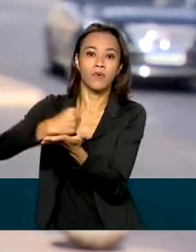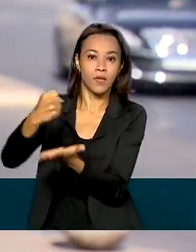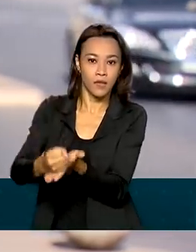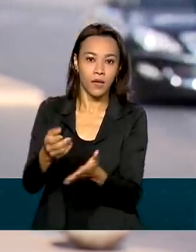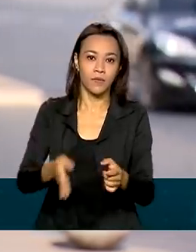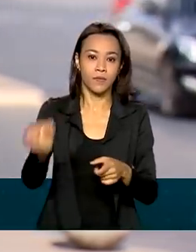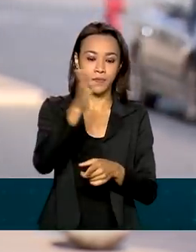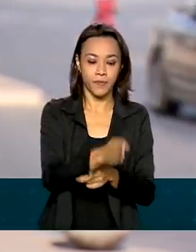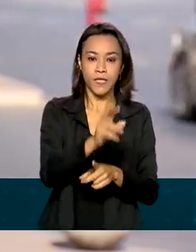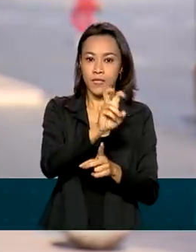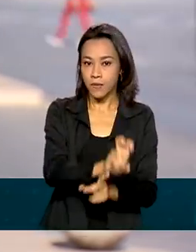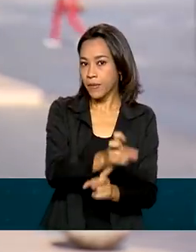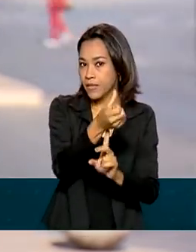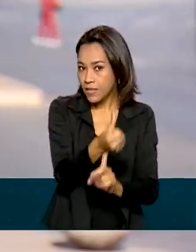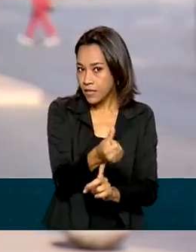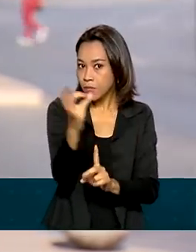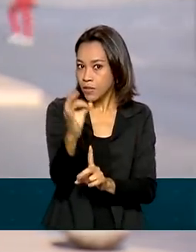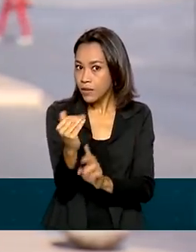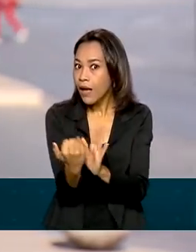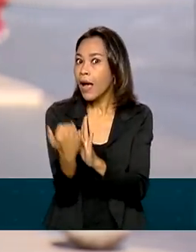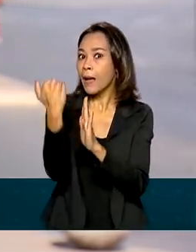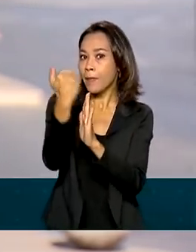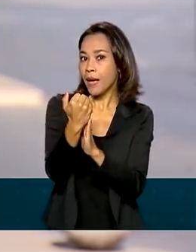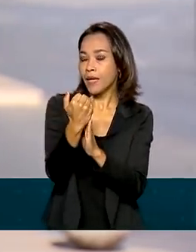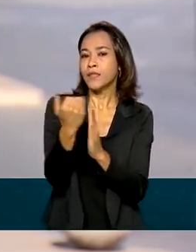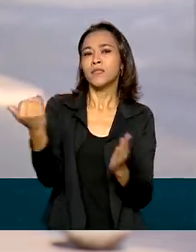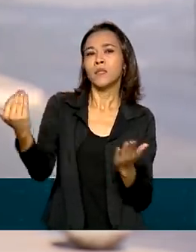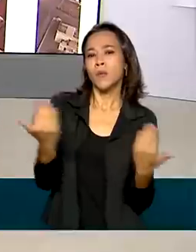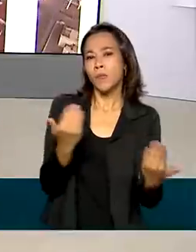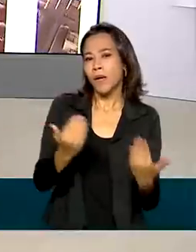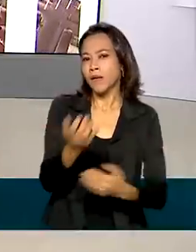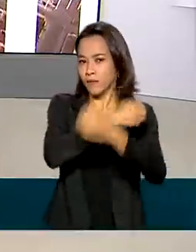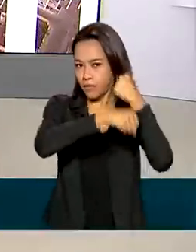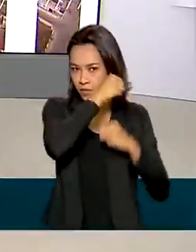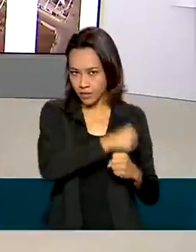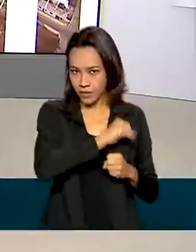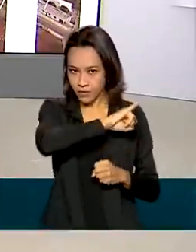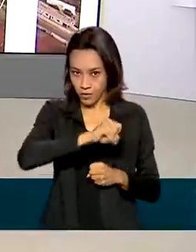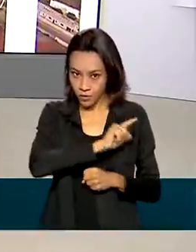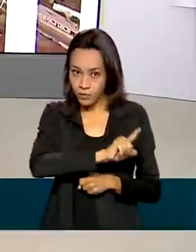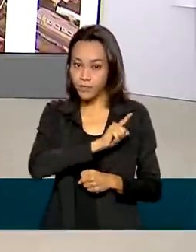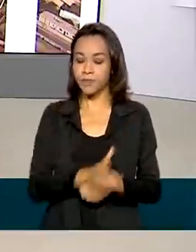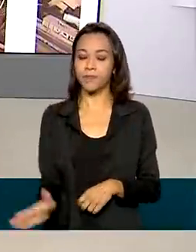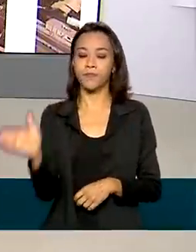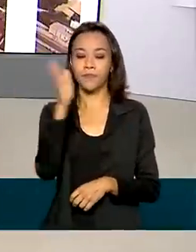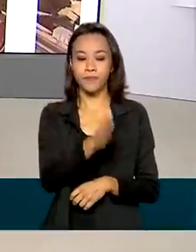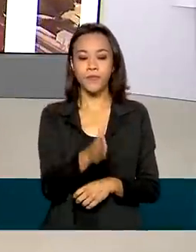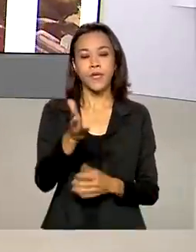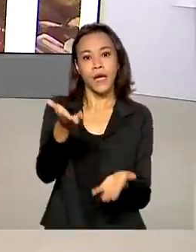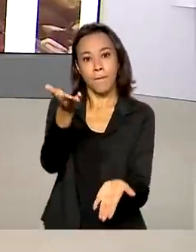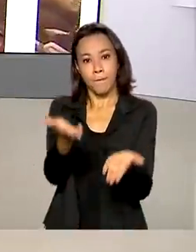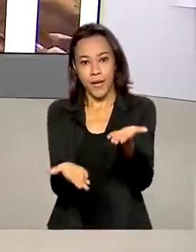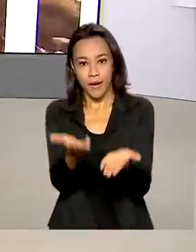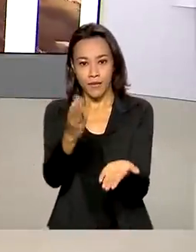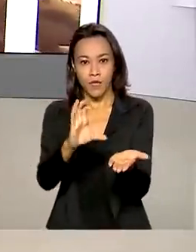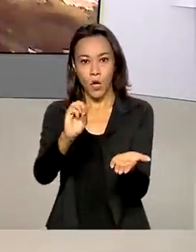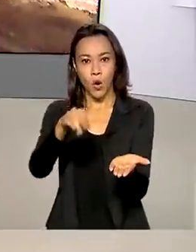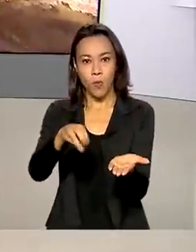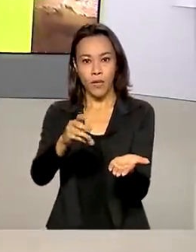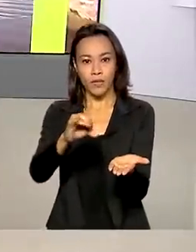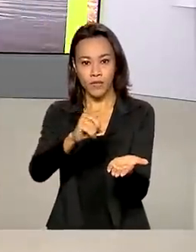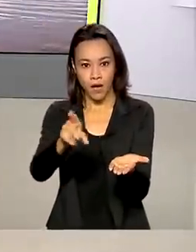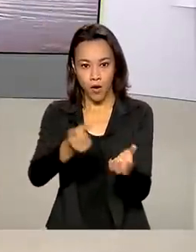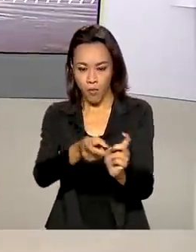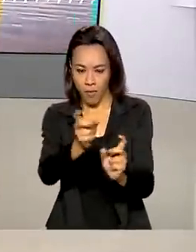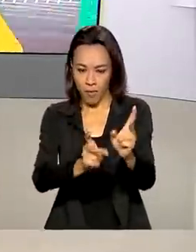56% a mais que em julho do ano passado. E a balança comercial brasileira registrou mais um resultado